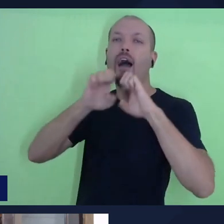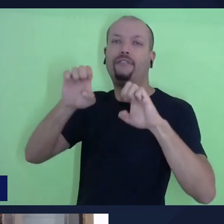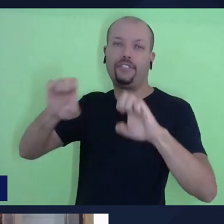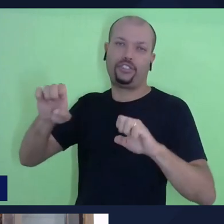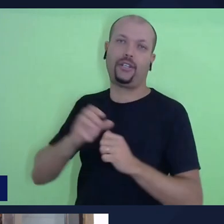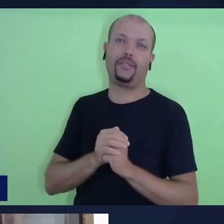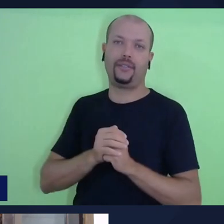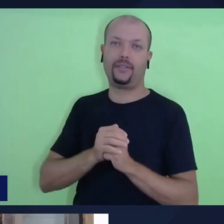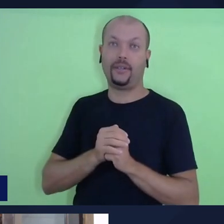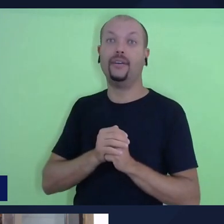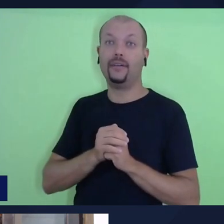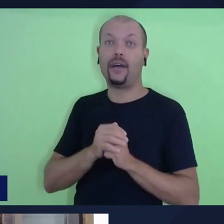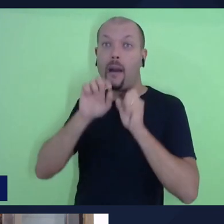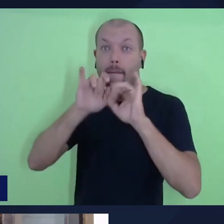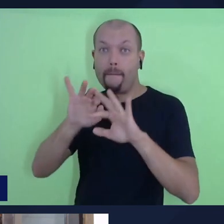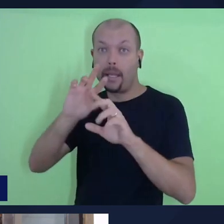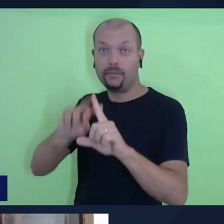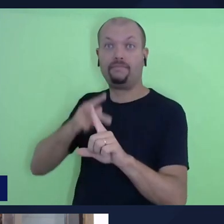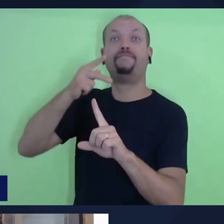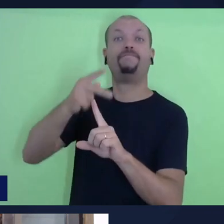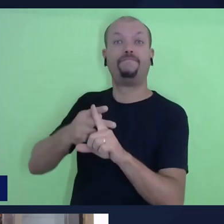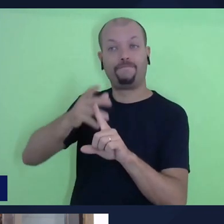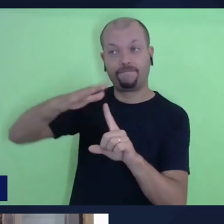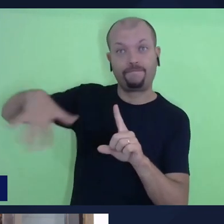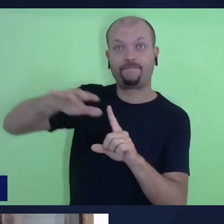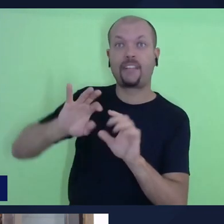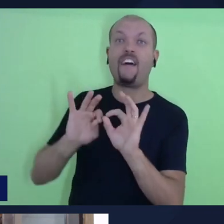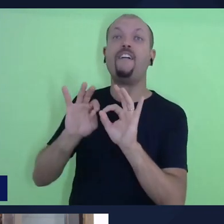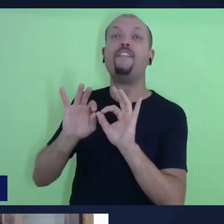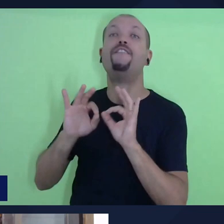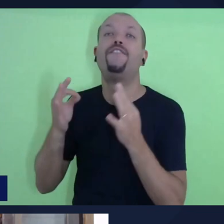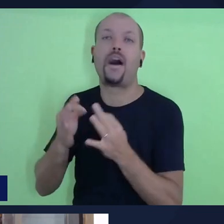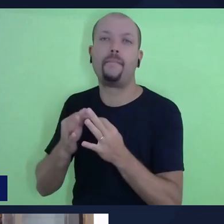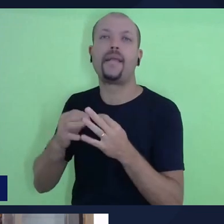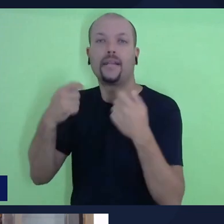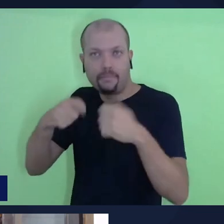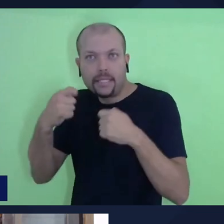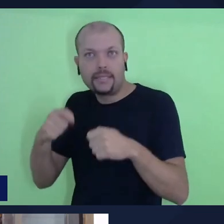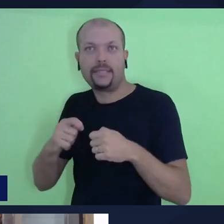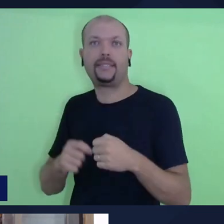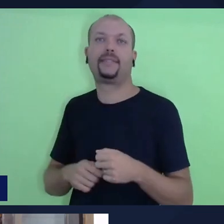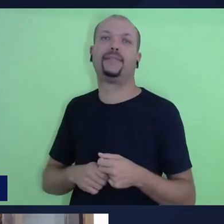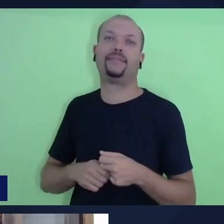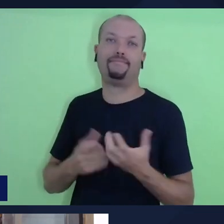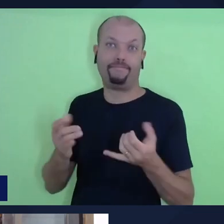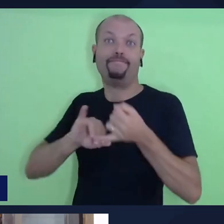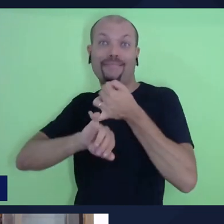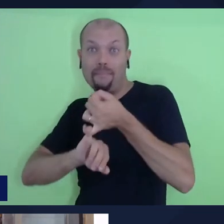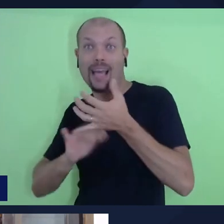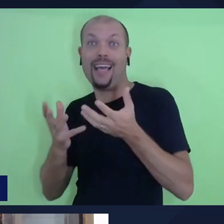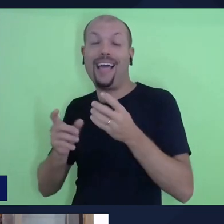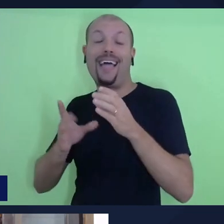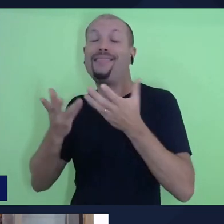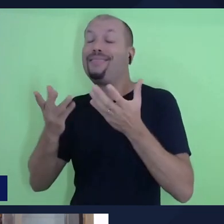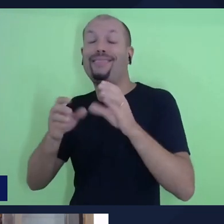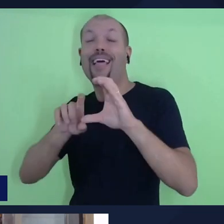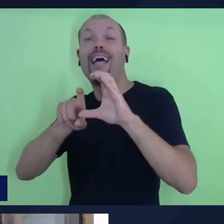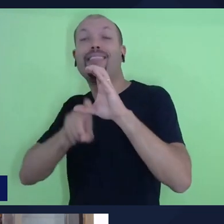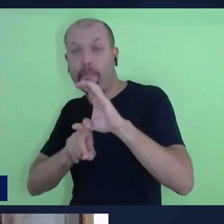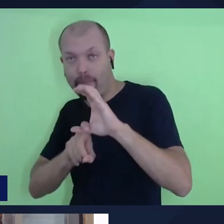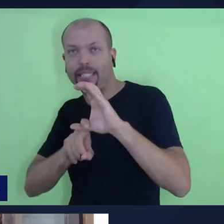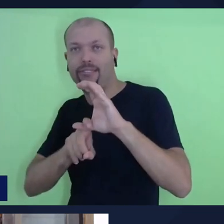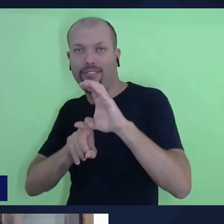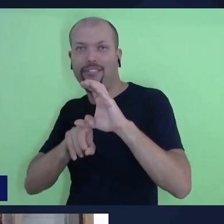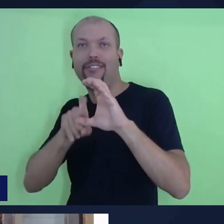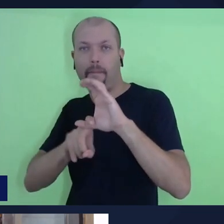bênção para que a mensagem alcance famílias vulneráveis, que muitas vezes estão sem esperança, estão escravos